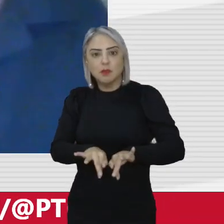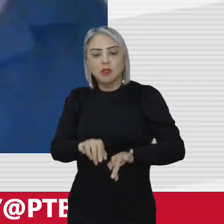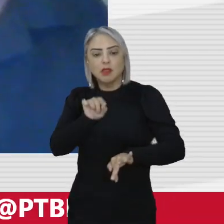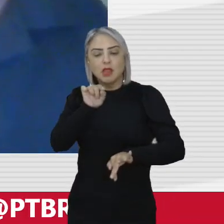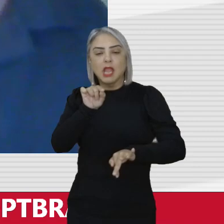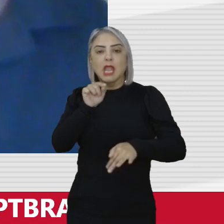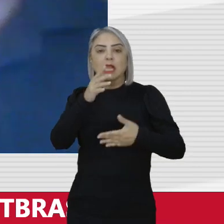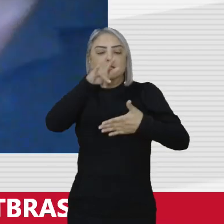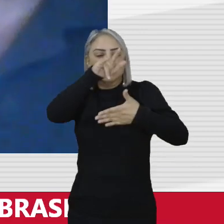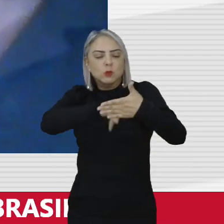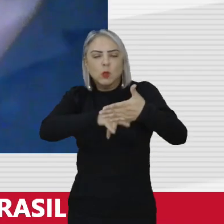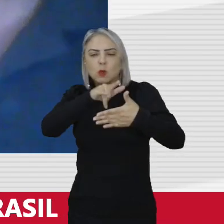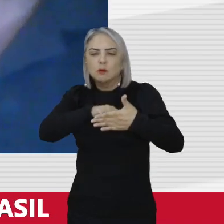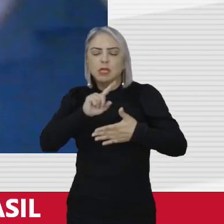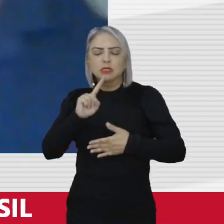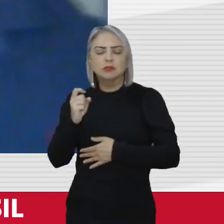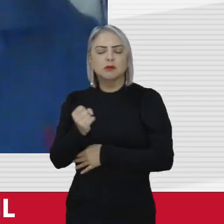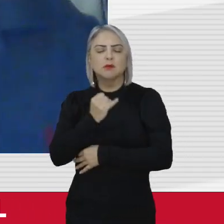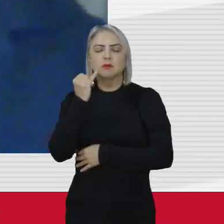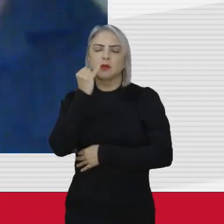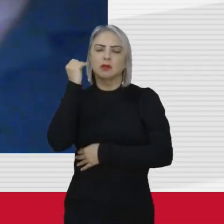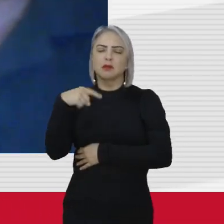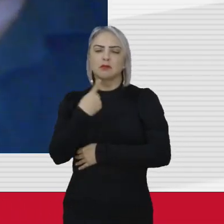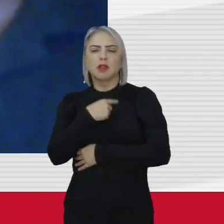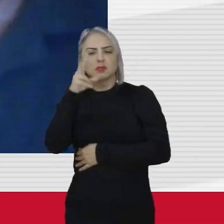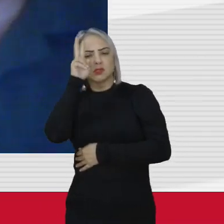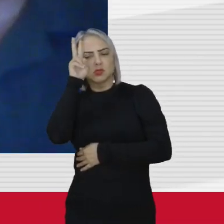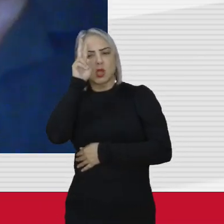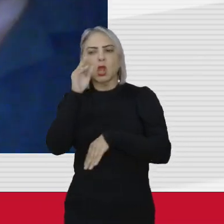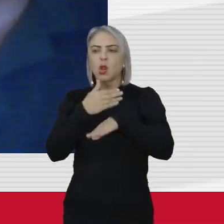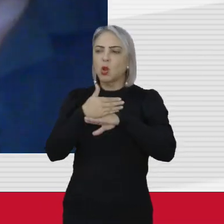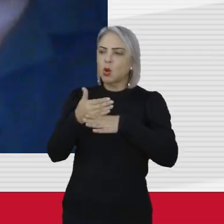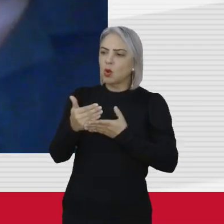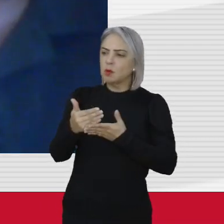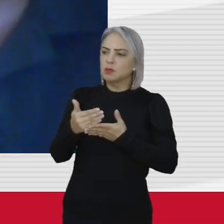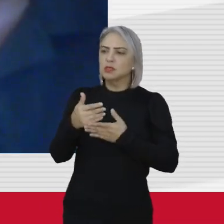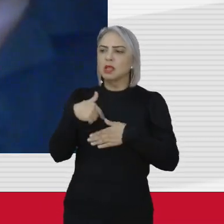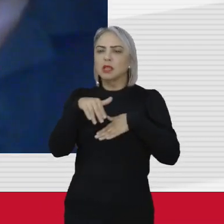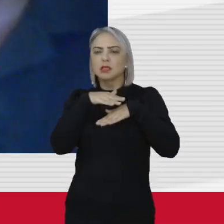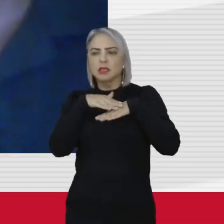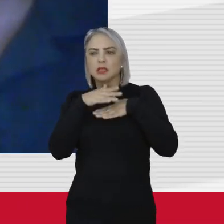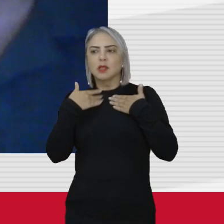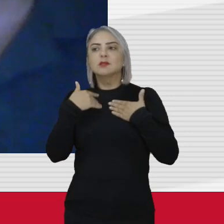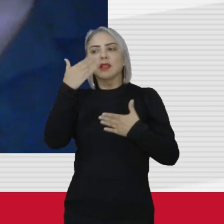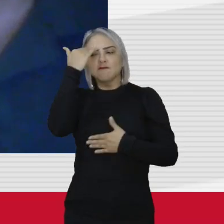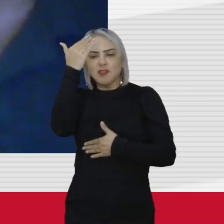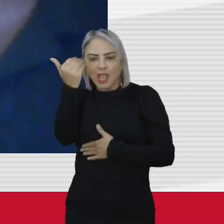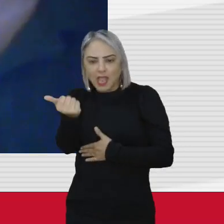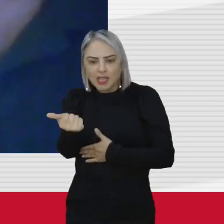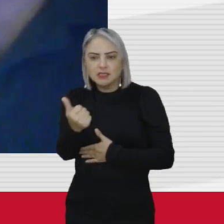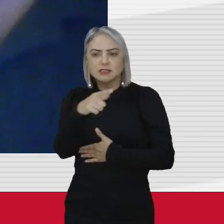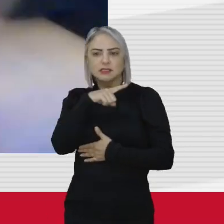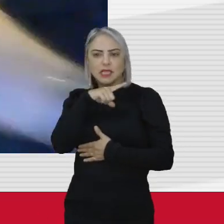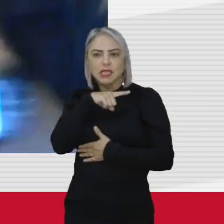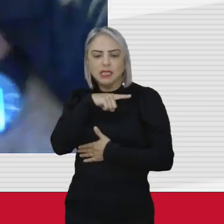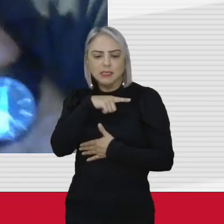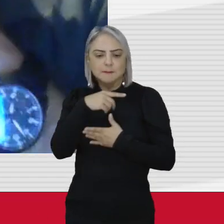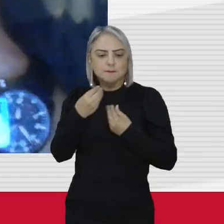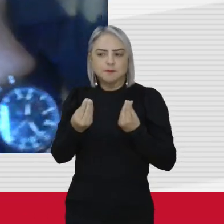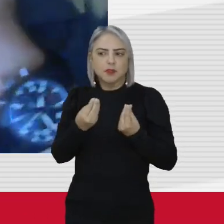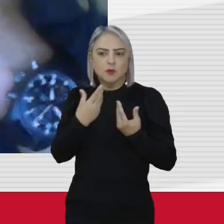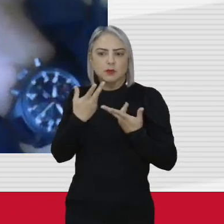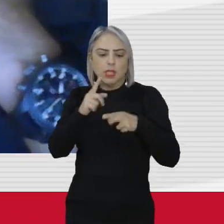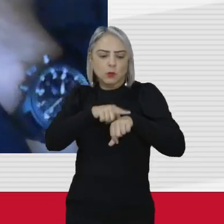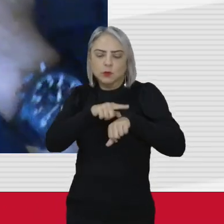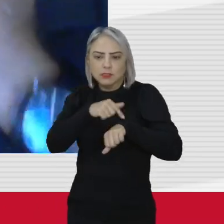essa documentação tão preciosa para a nossa história, e depois vamos conversar um pouco isso, sei que o senhor está de viagem, o senhor tem assim, não tem todo